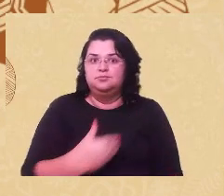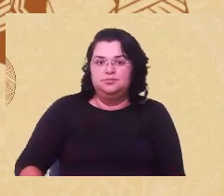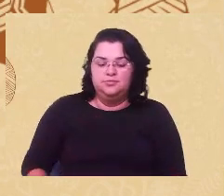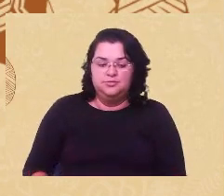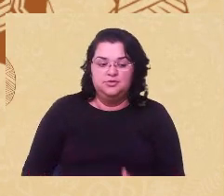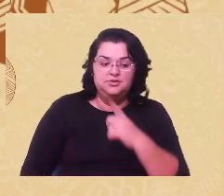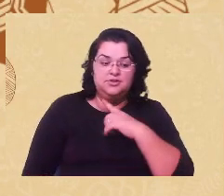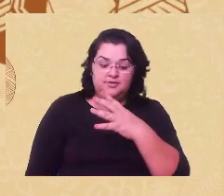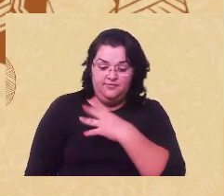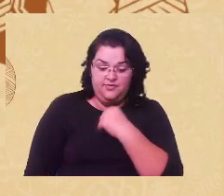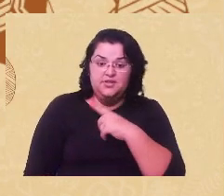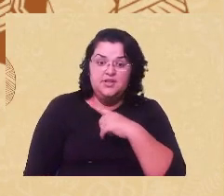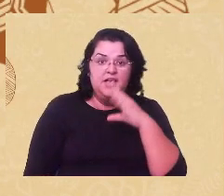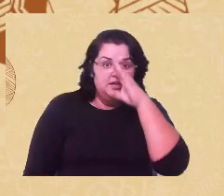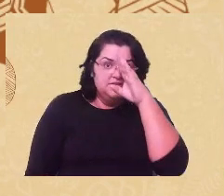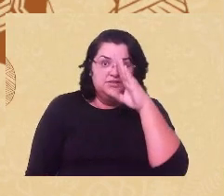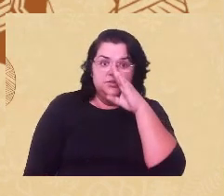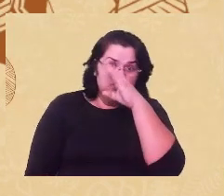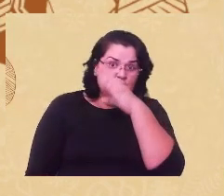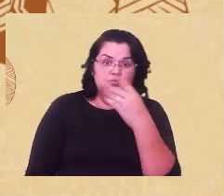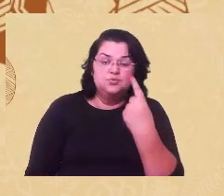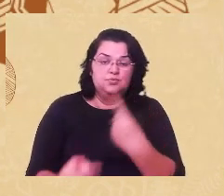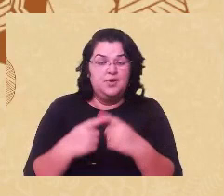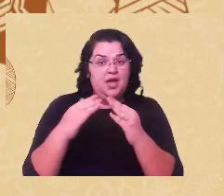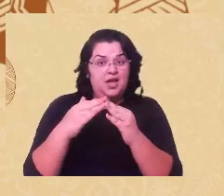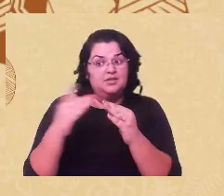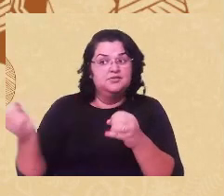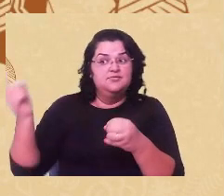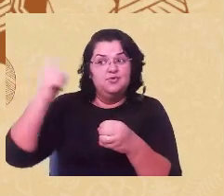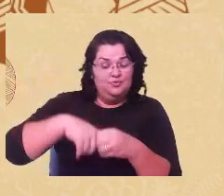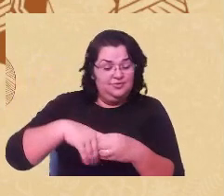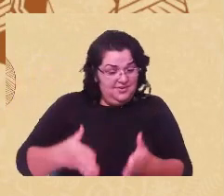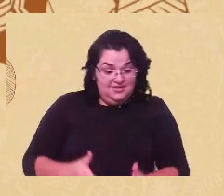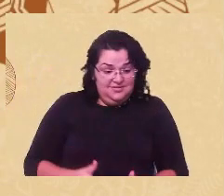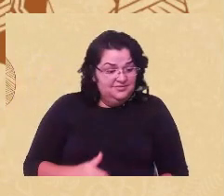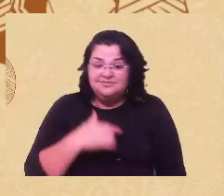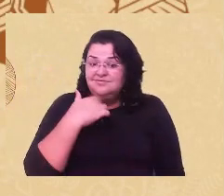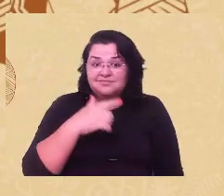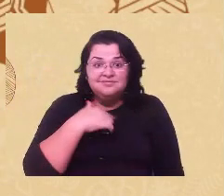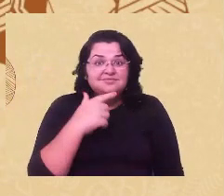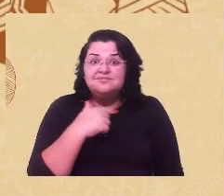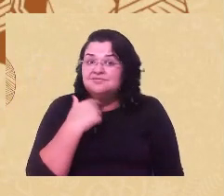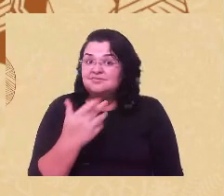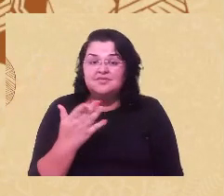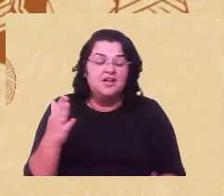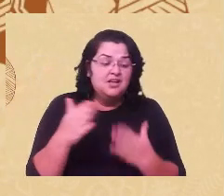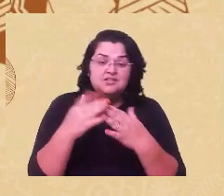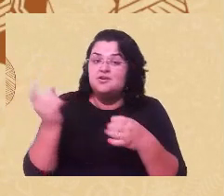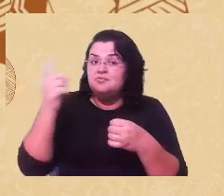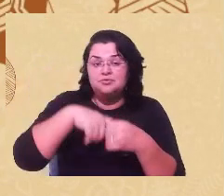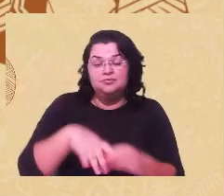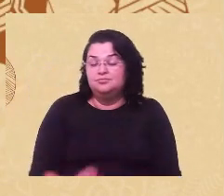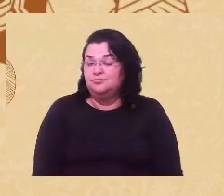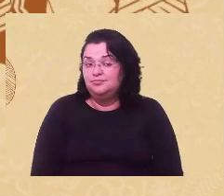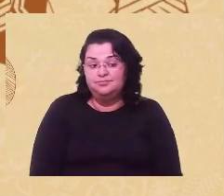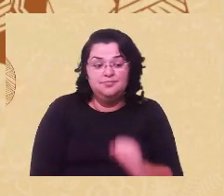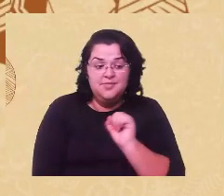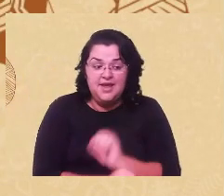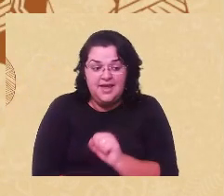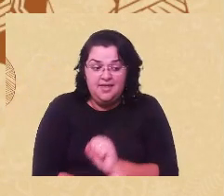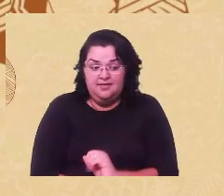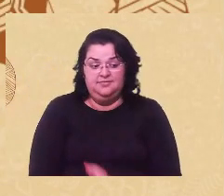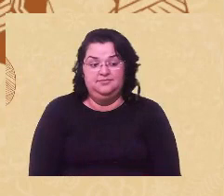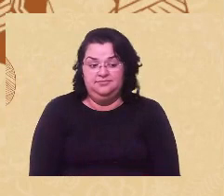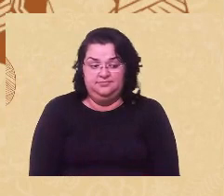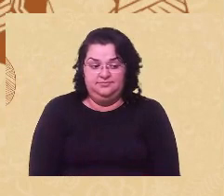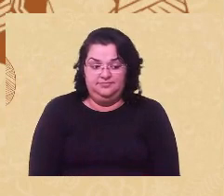risco porque ela voltou para casa, ela estava no trabalho de parque, mas não ia parar naquela hora. E ela voltou para casa para esperar e ela disse